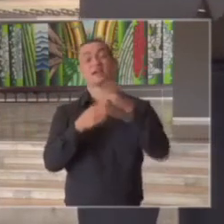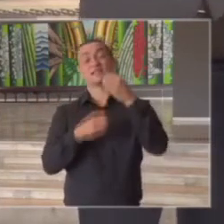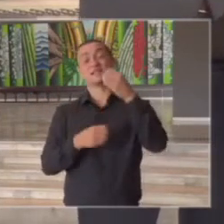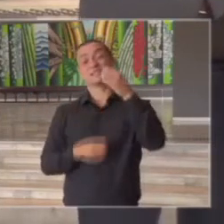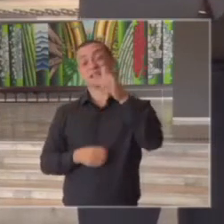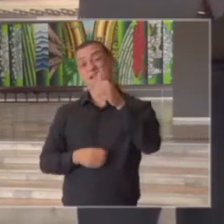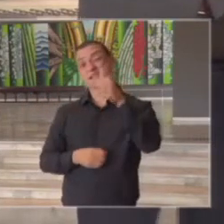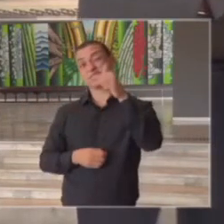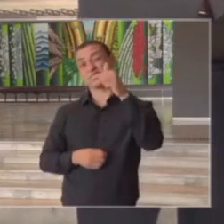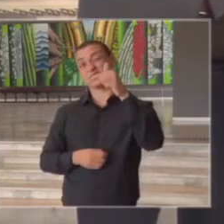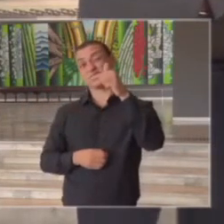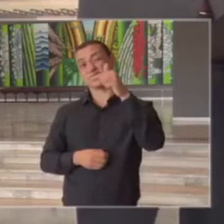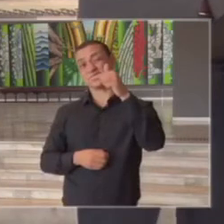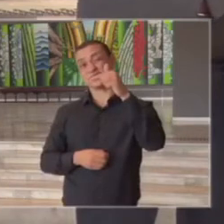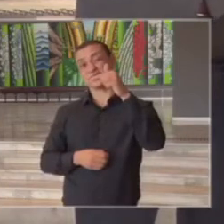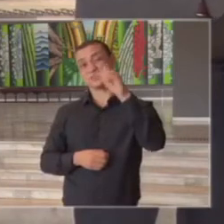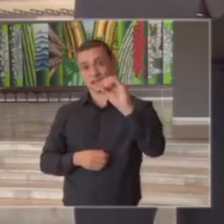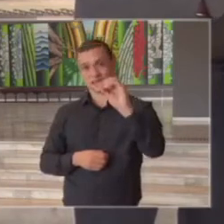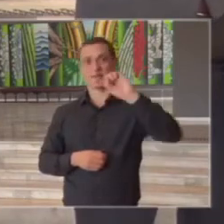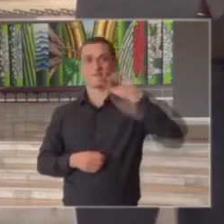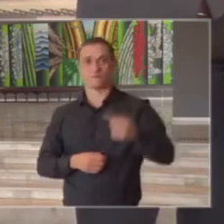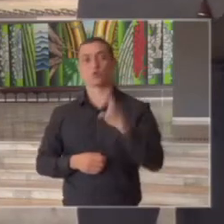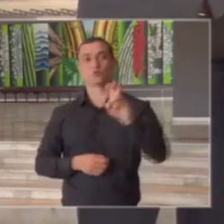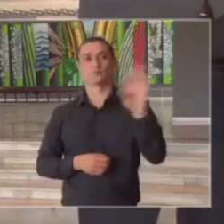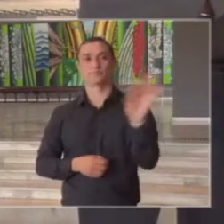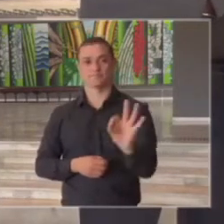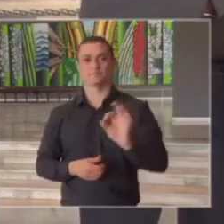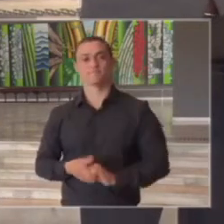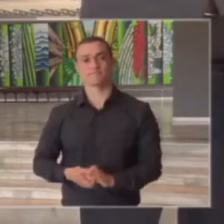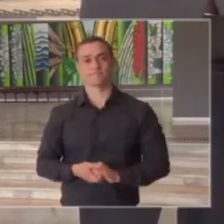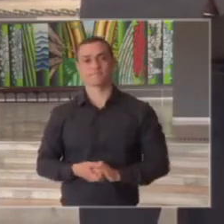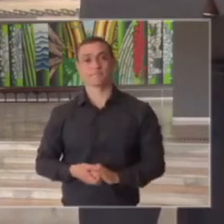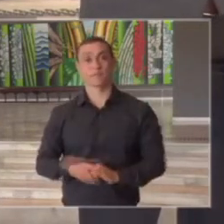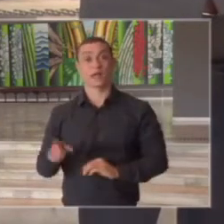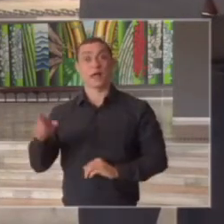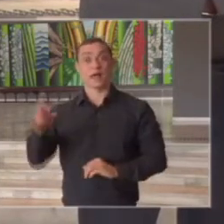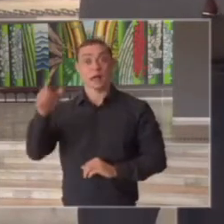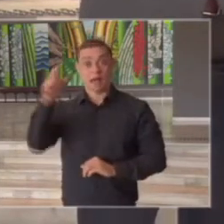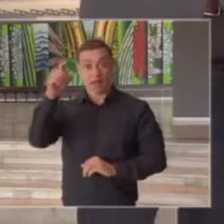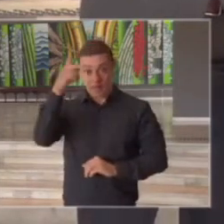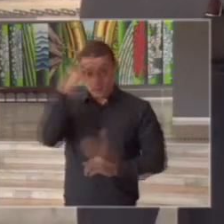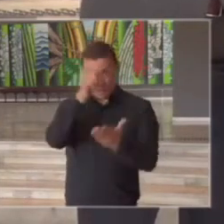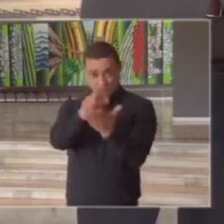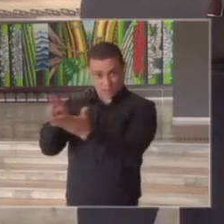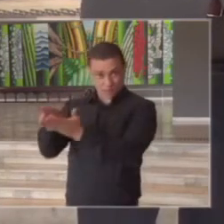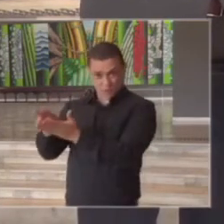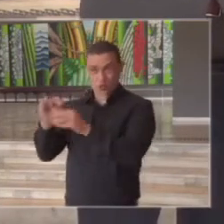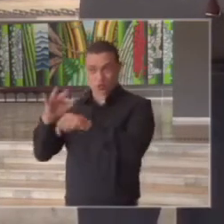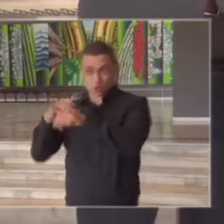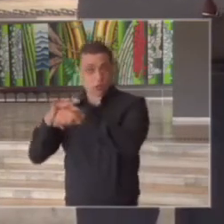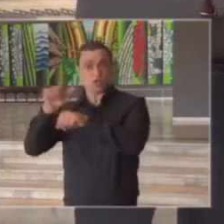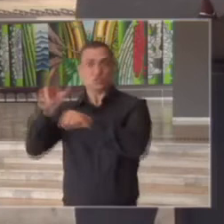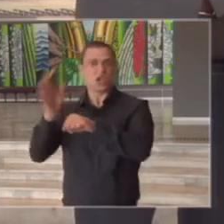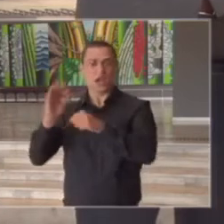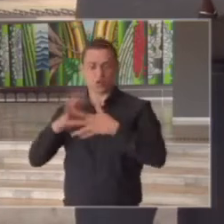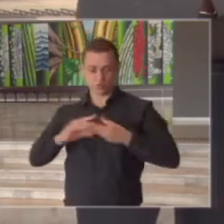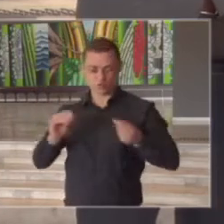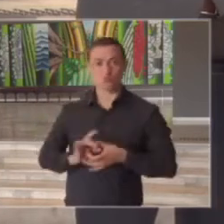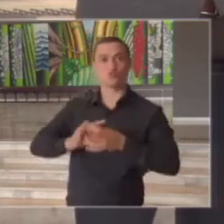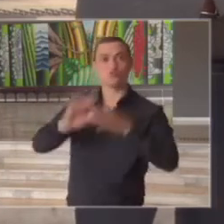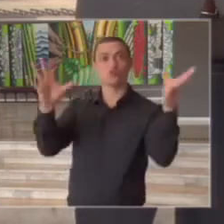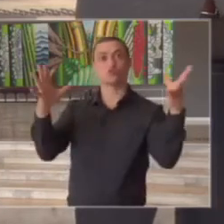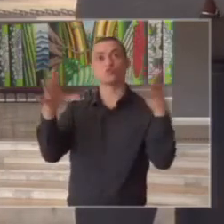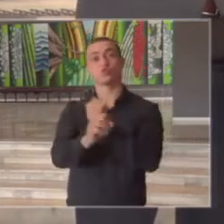,5% pacientes com alta de todo o sistema hospitalar